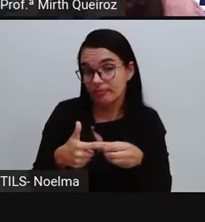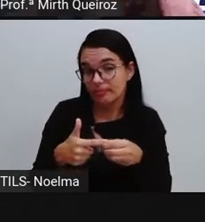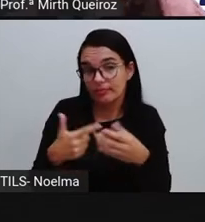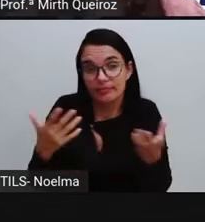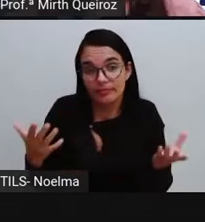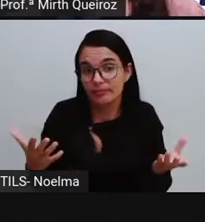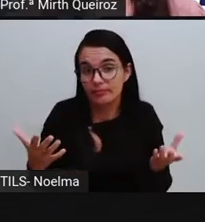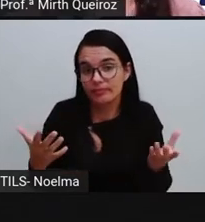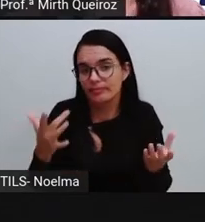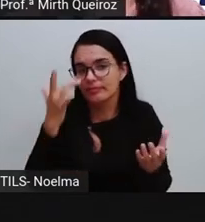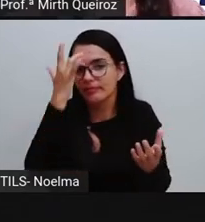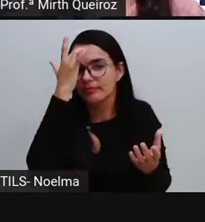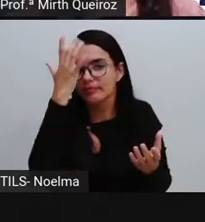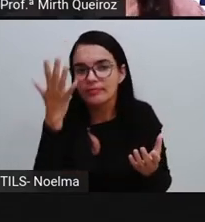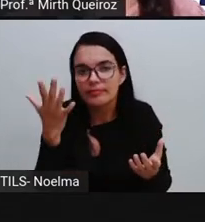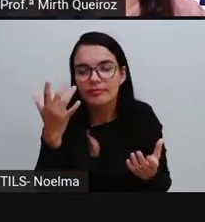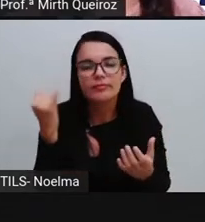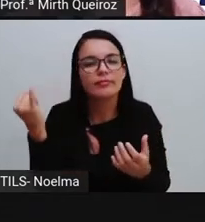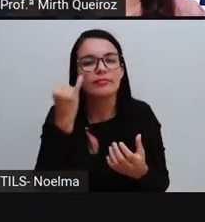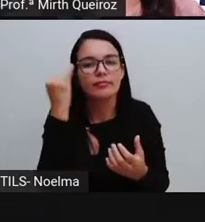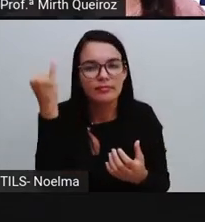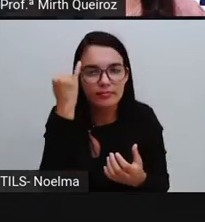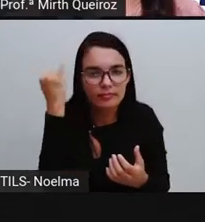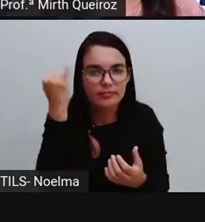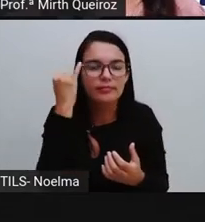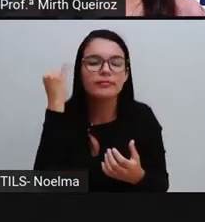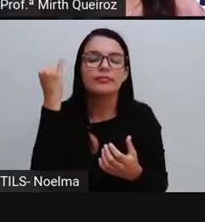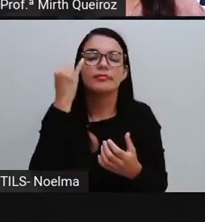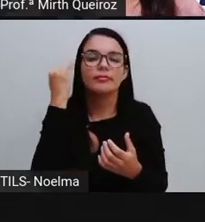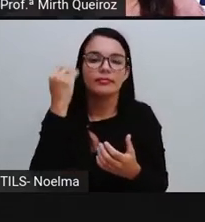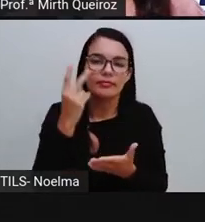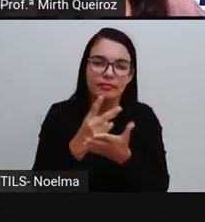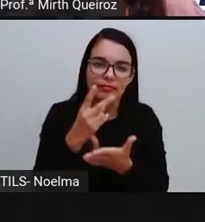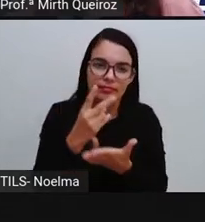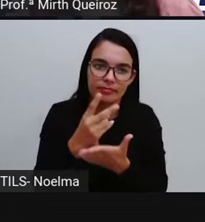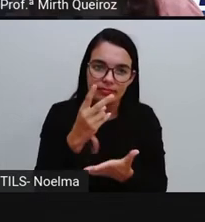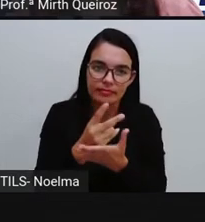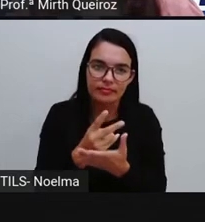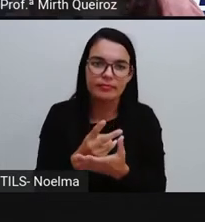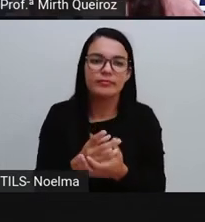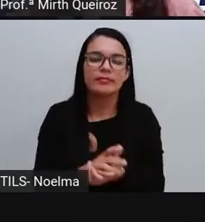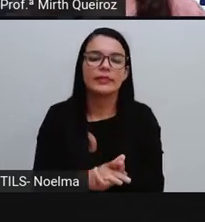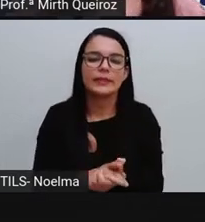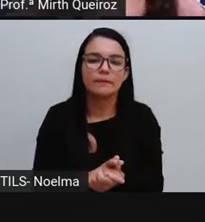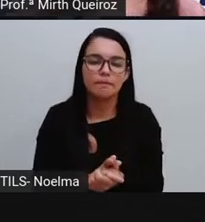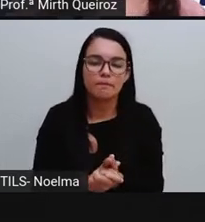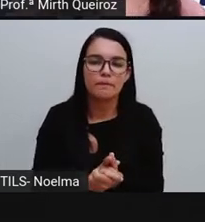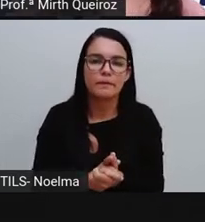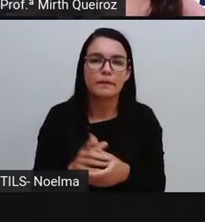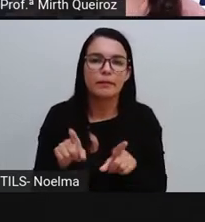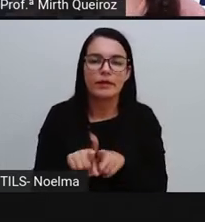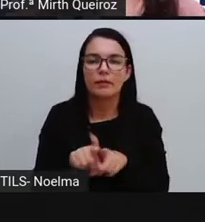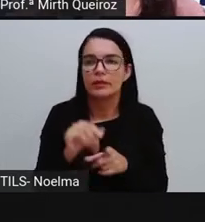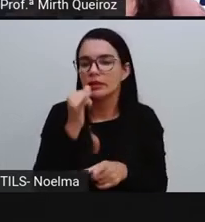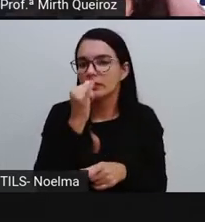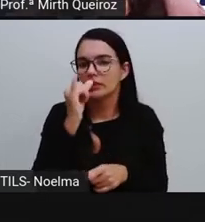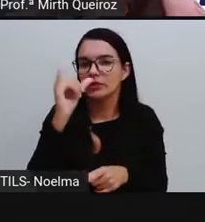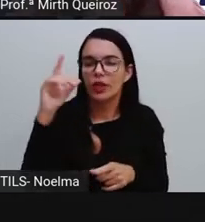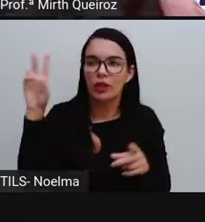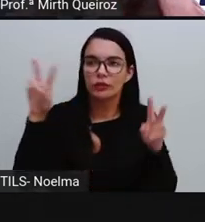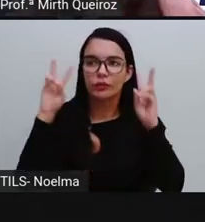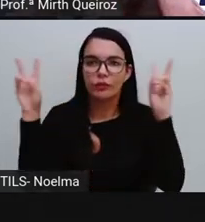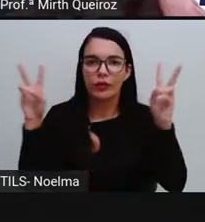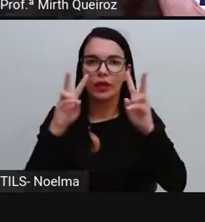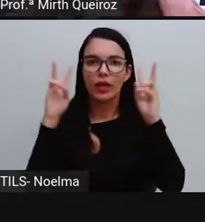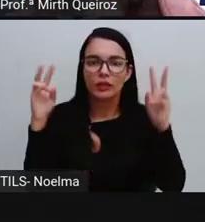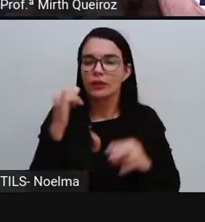biocombustíveis, né? Que são feitos aí de matéria orgânica. E a energia eólica, a energia solar, a energia